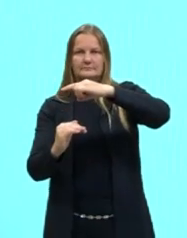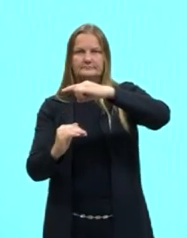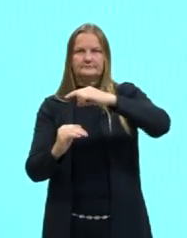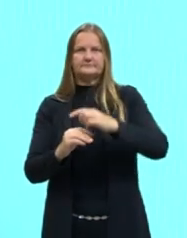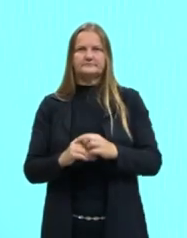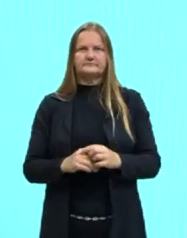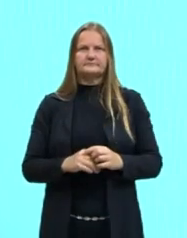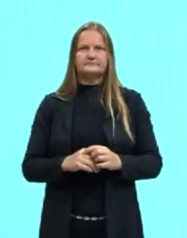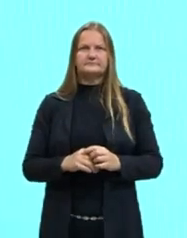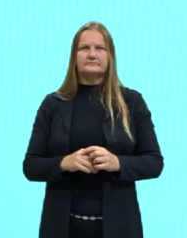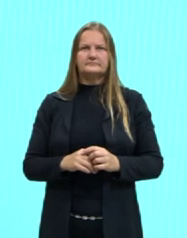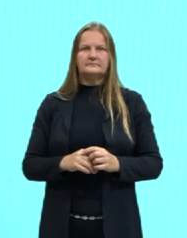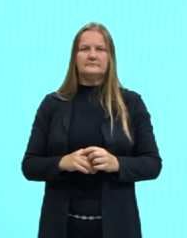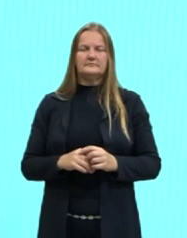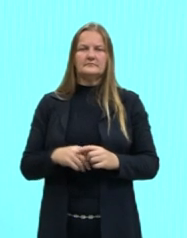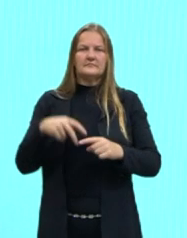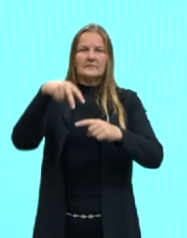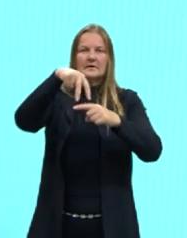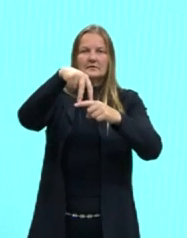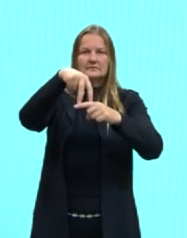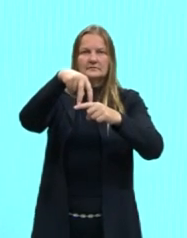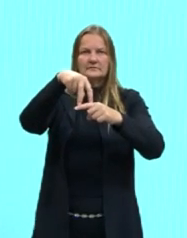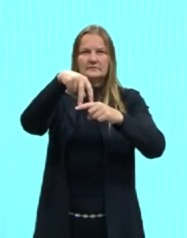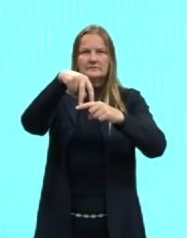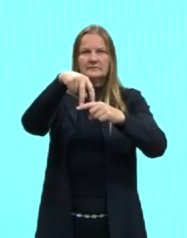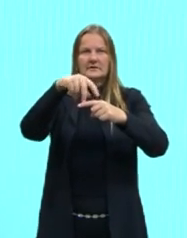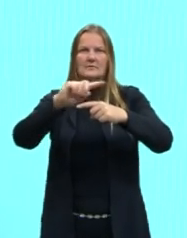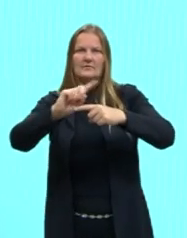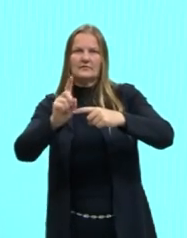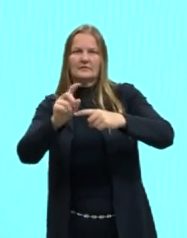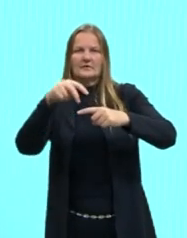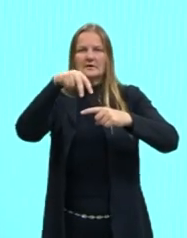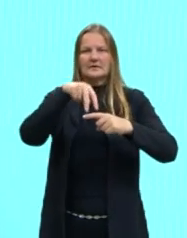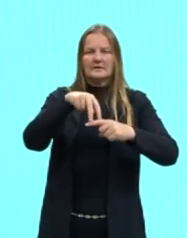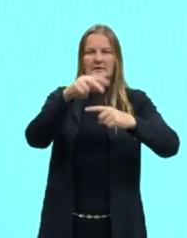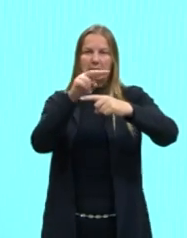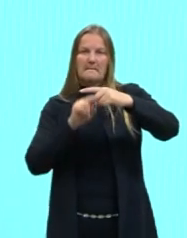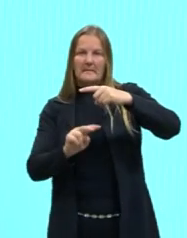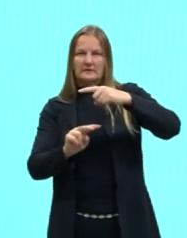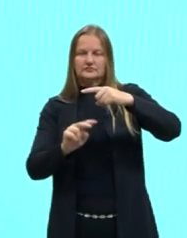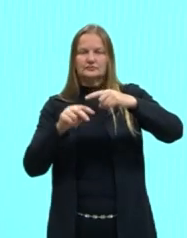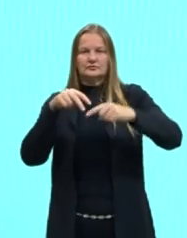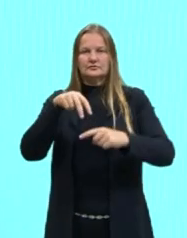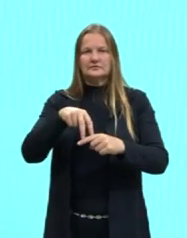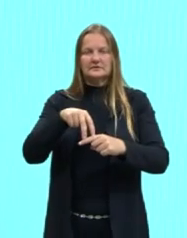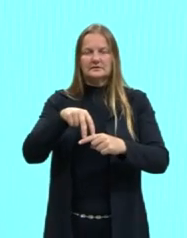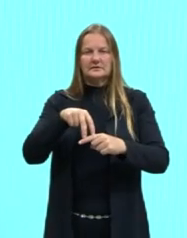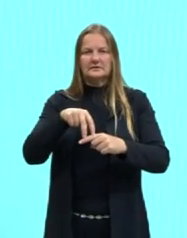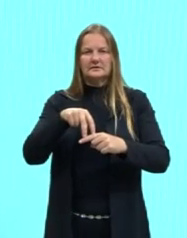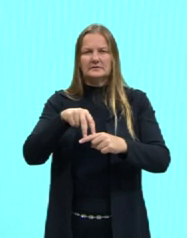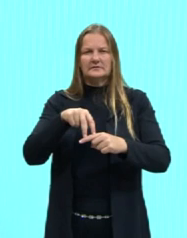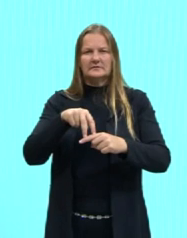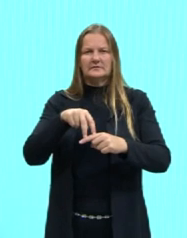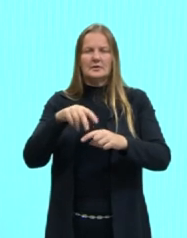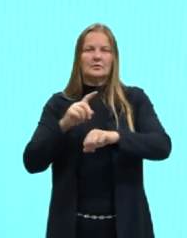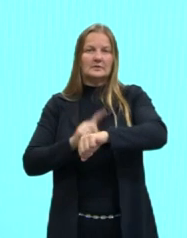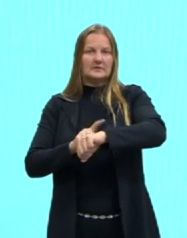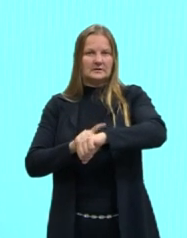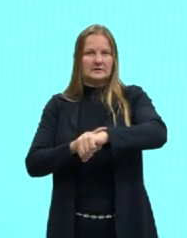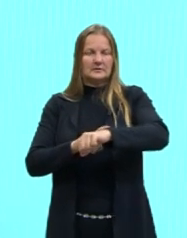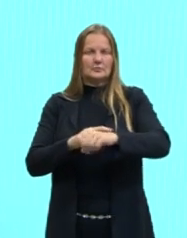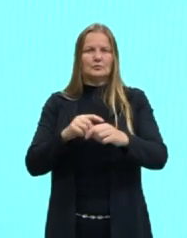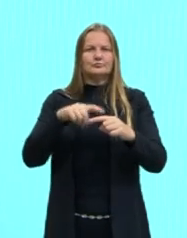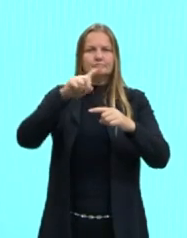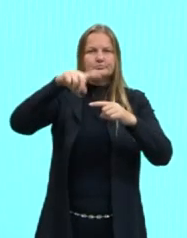variação da velocidade, dividido pela variação do tempo. Tem essa diferencinha aqui. E lembrem que quando a gente tem